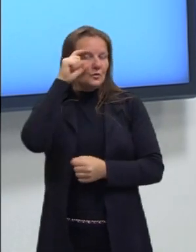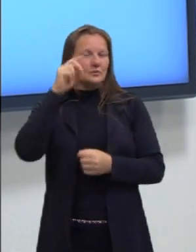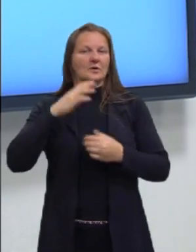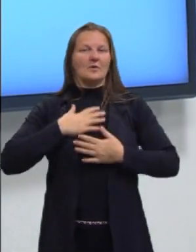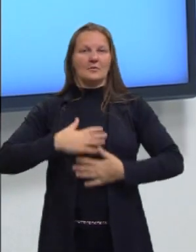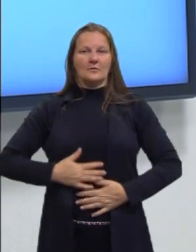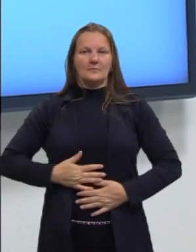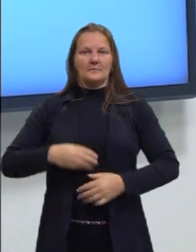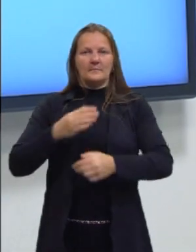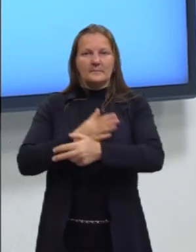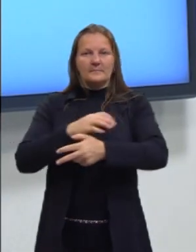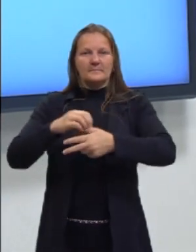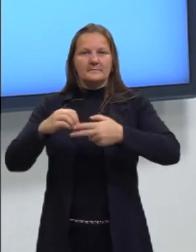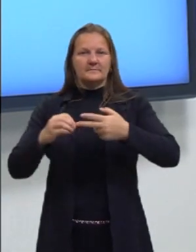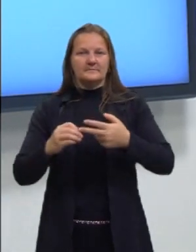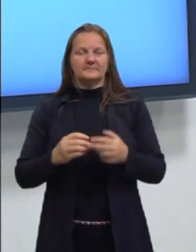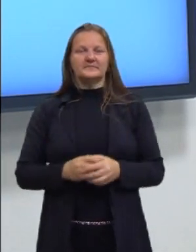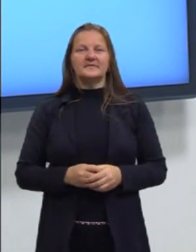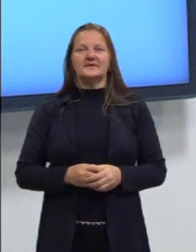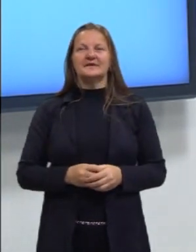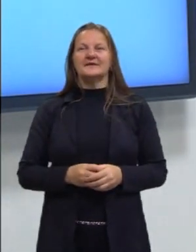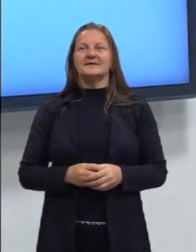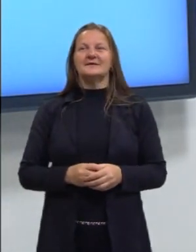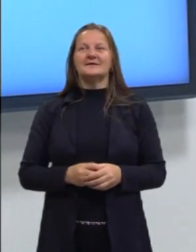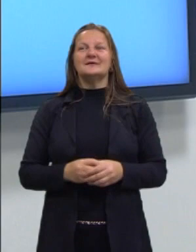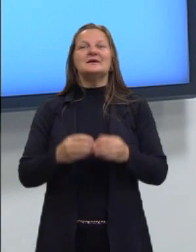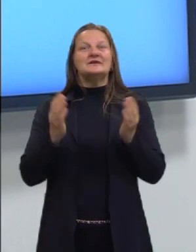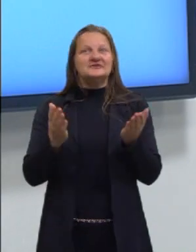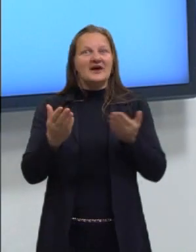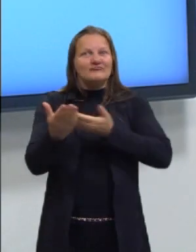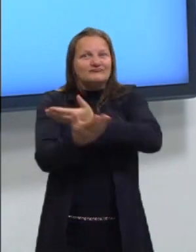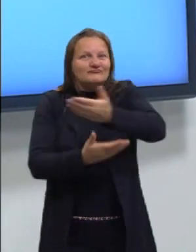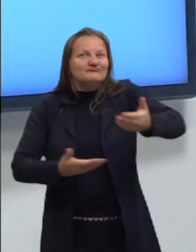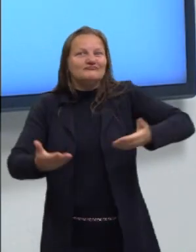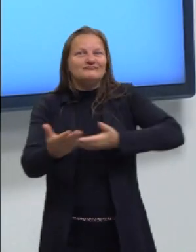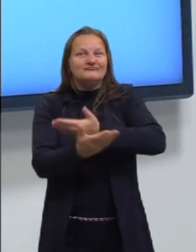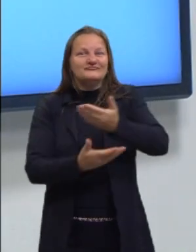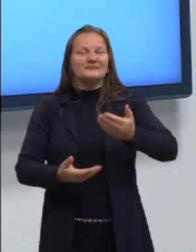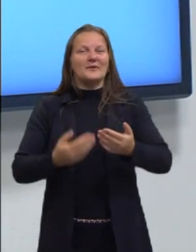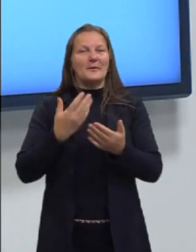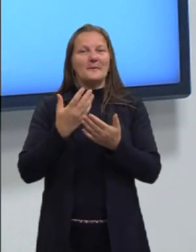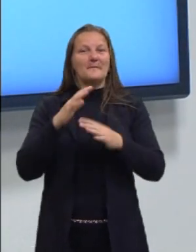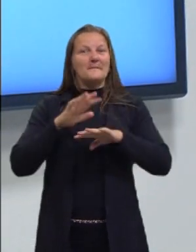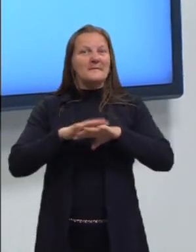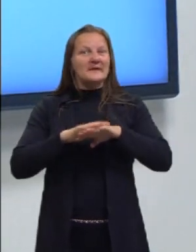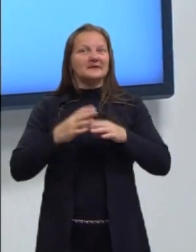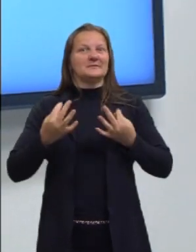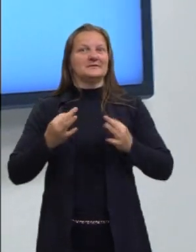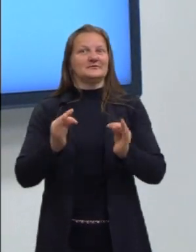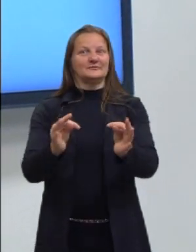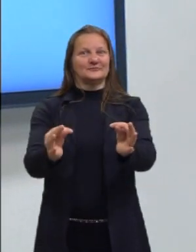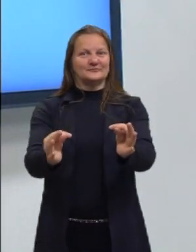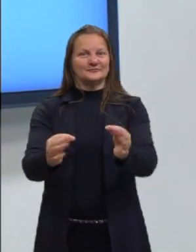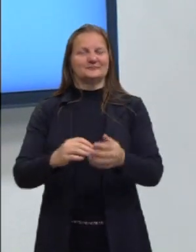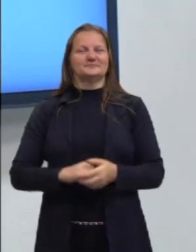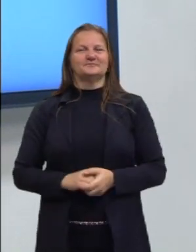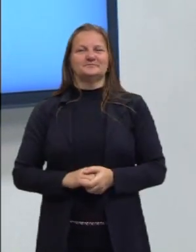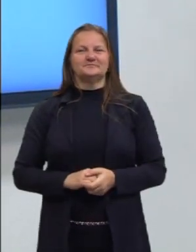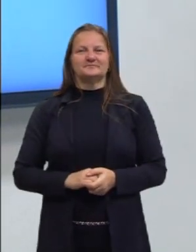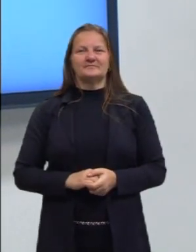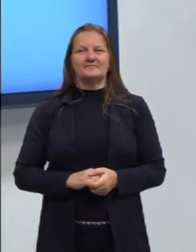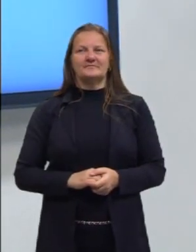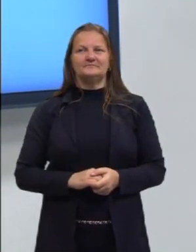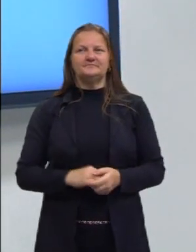camiseta do pré-enem. E já voltei aí para compartilhar com vocês mais uma aula de matemática e suas tecnologias.